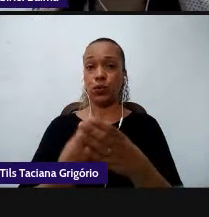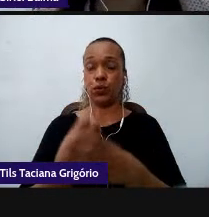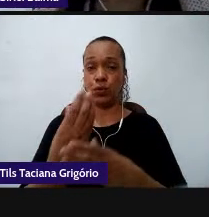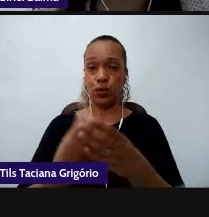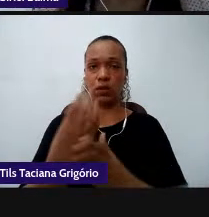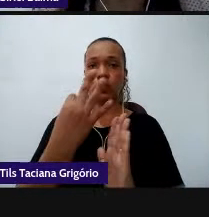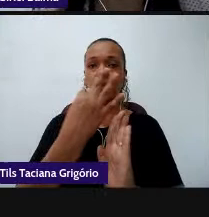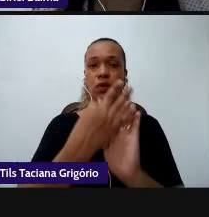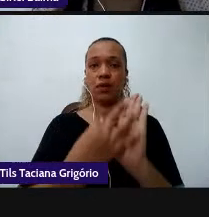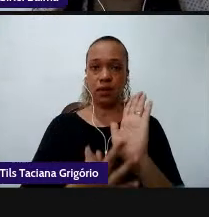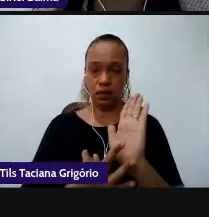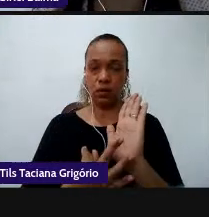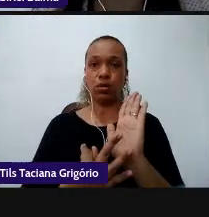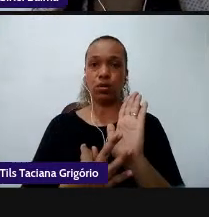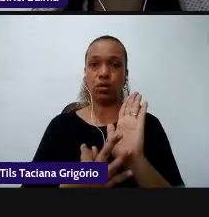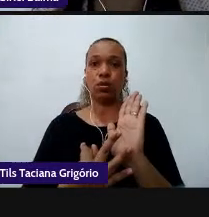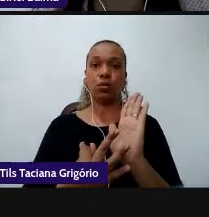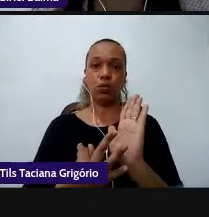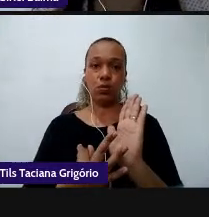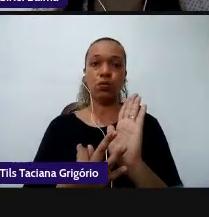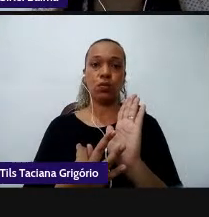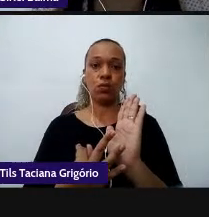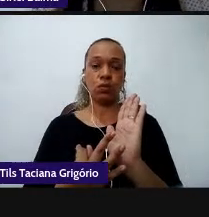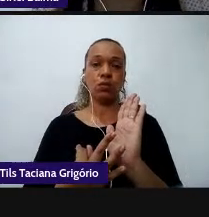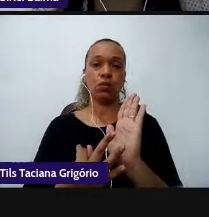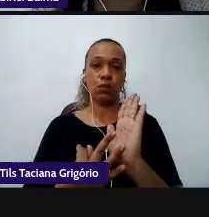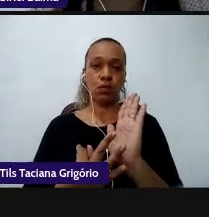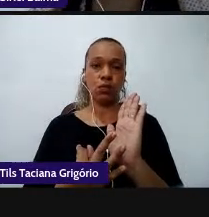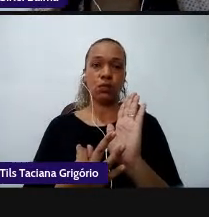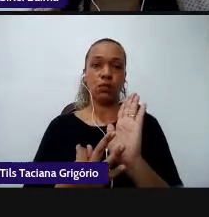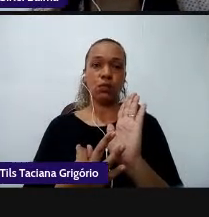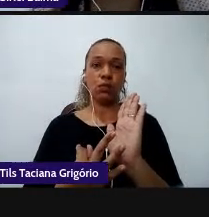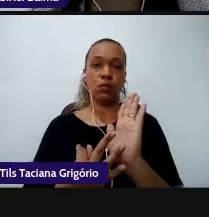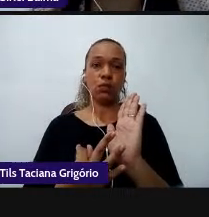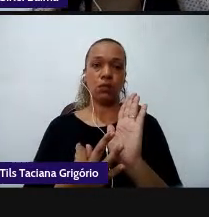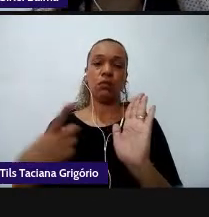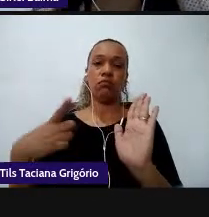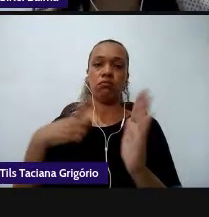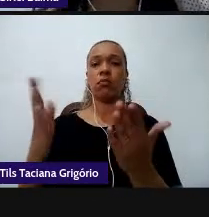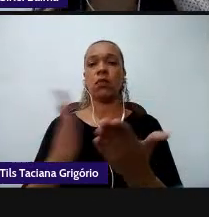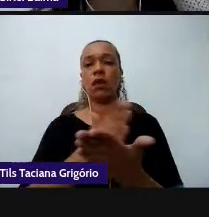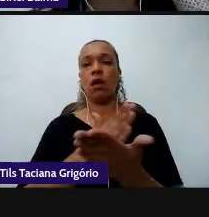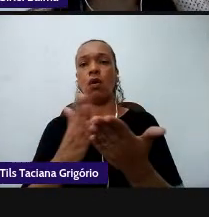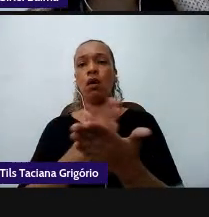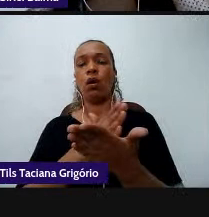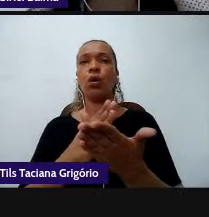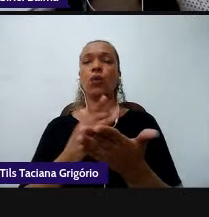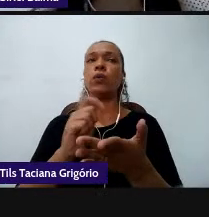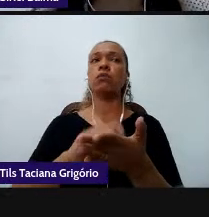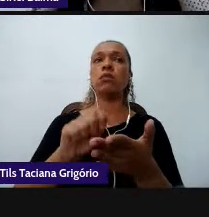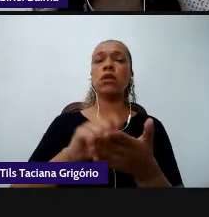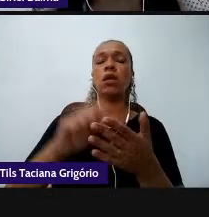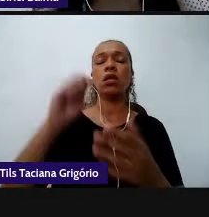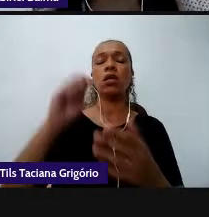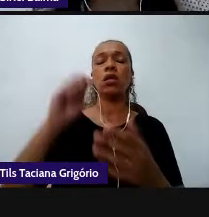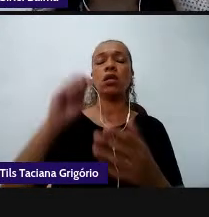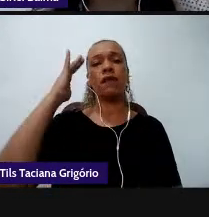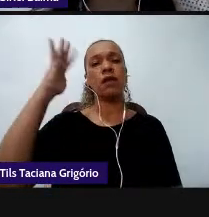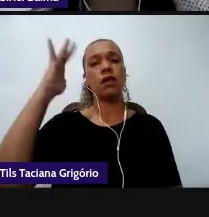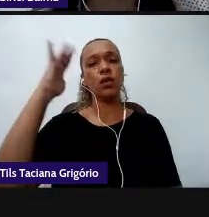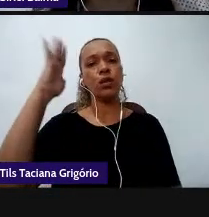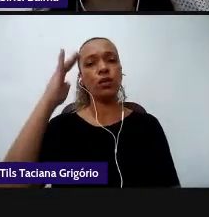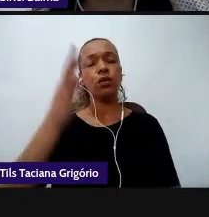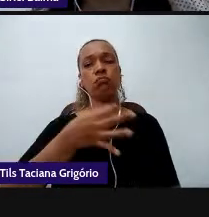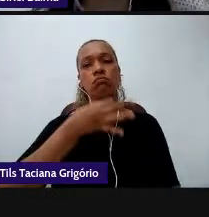há alguns alguns escritos algumas reflexões que criticam essa questão do âmbito